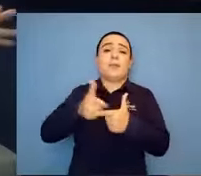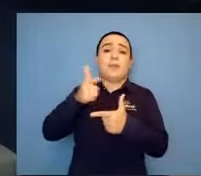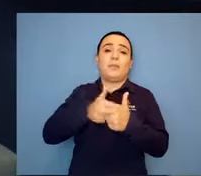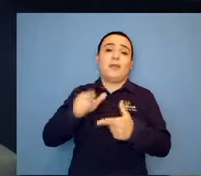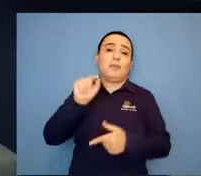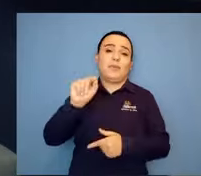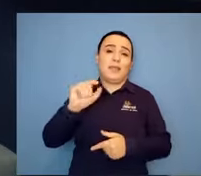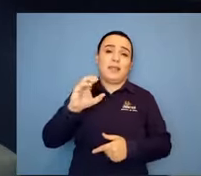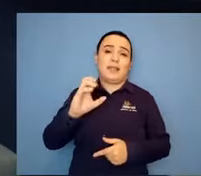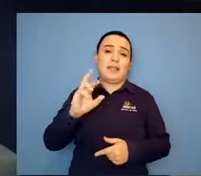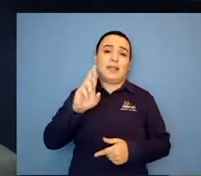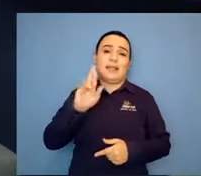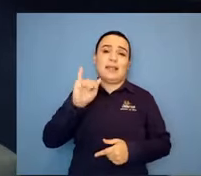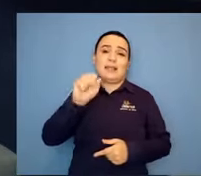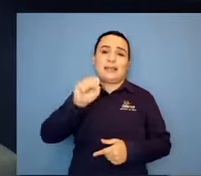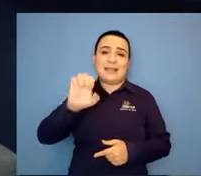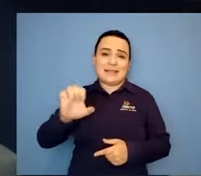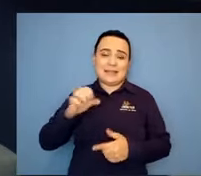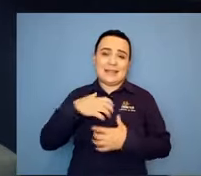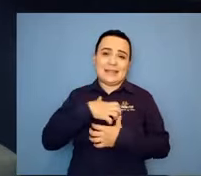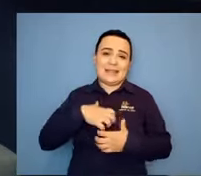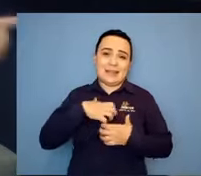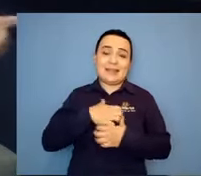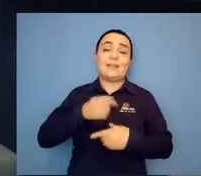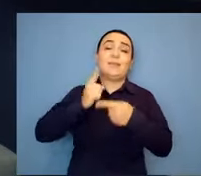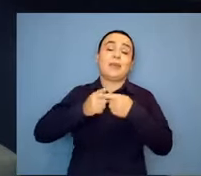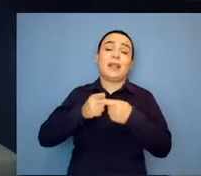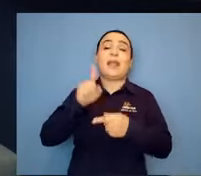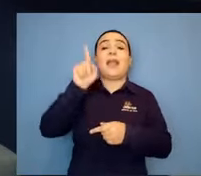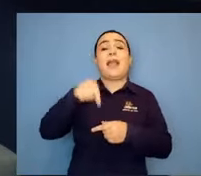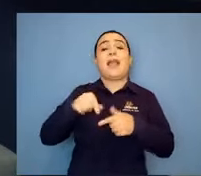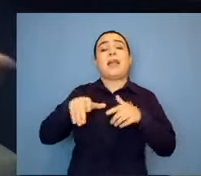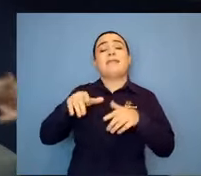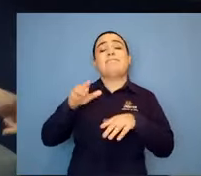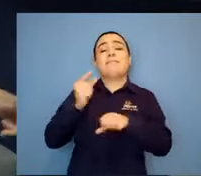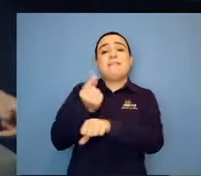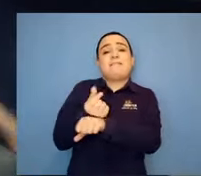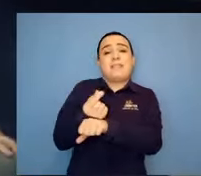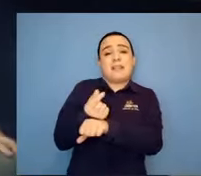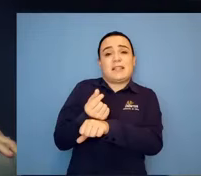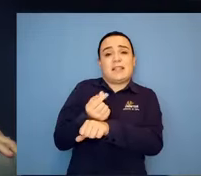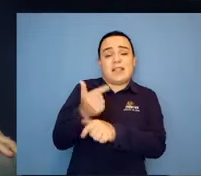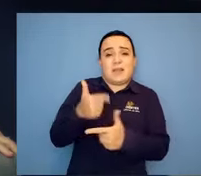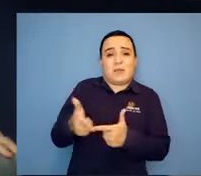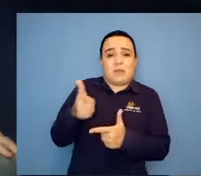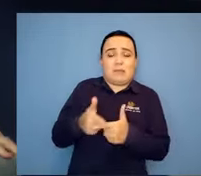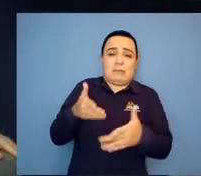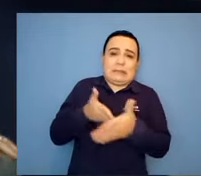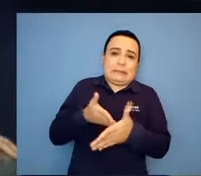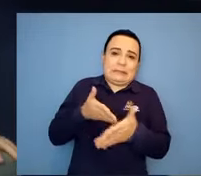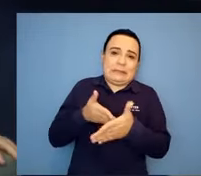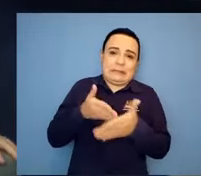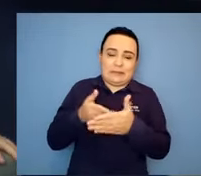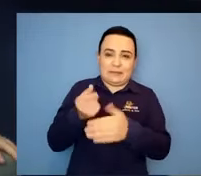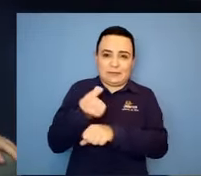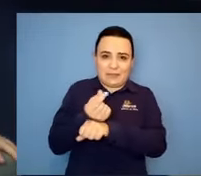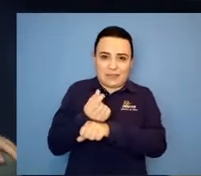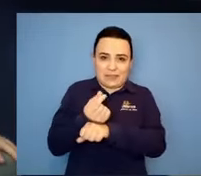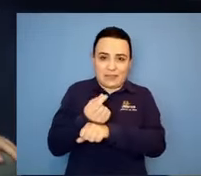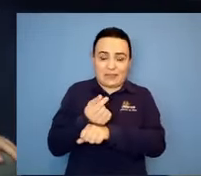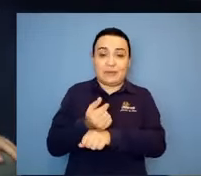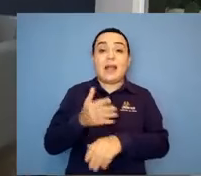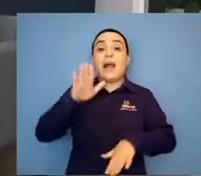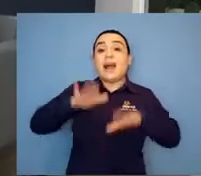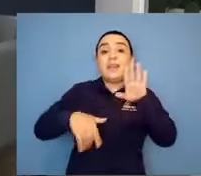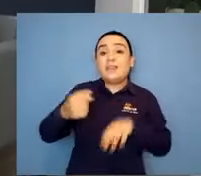2.500, né? Sim. Aí eu, às vezes, fico desacreditada de conseguir. É. É. Até as próprias mães